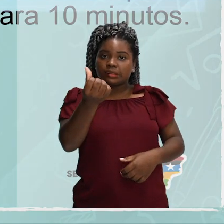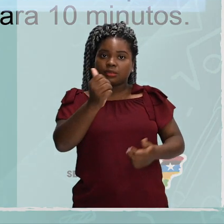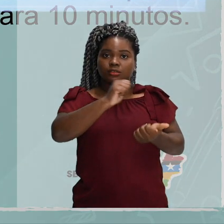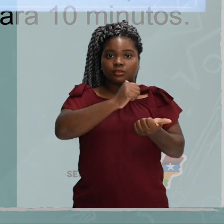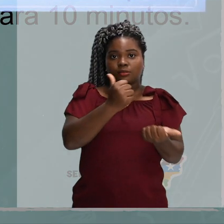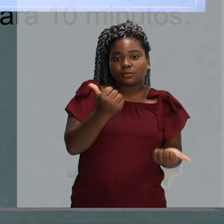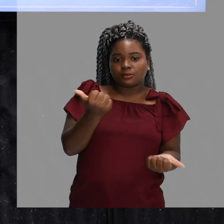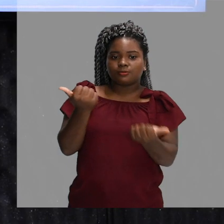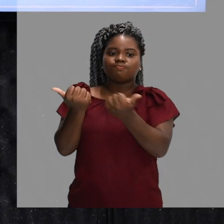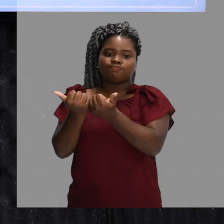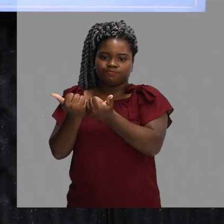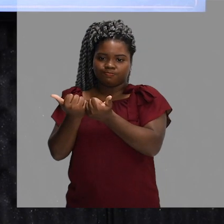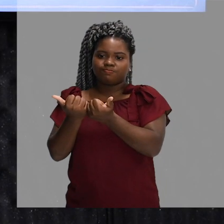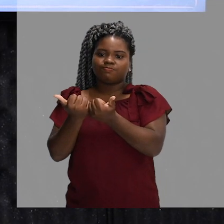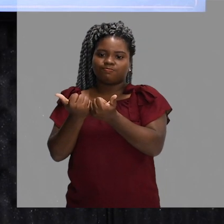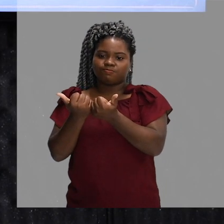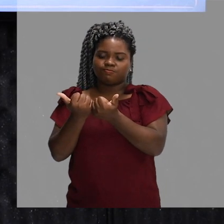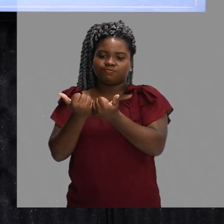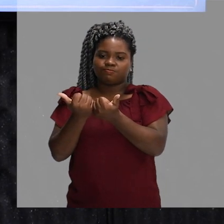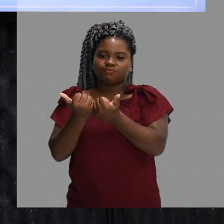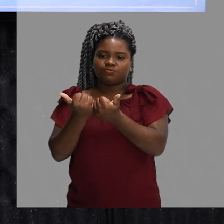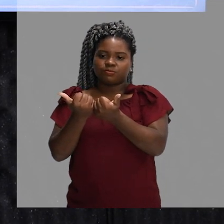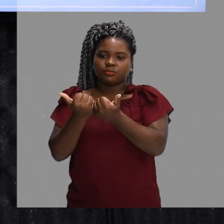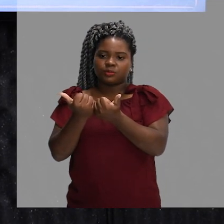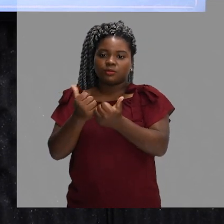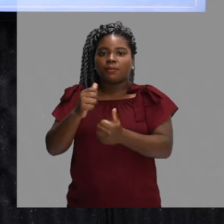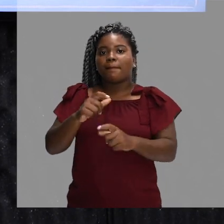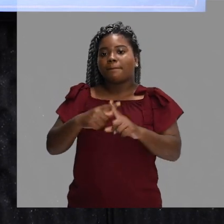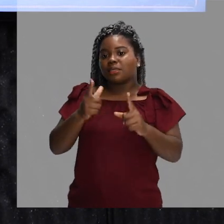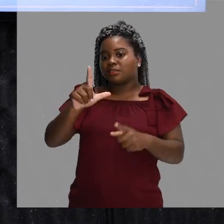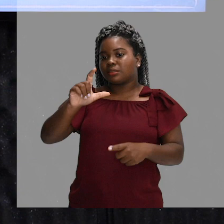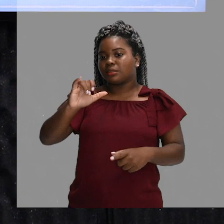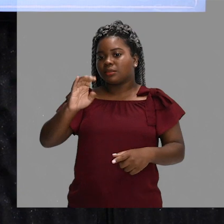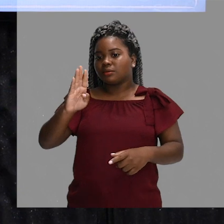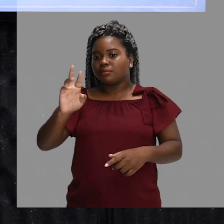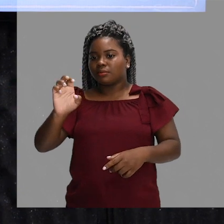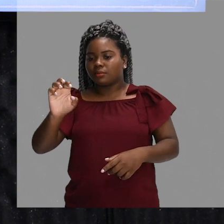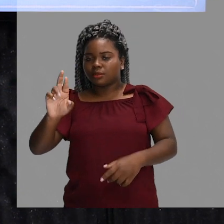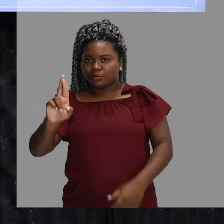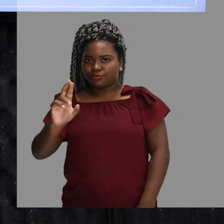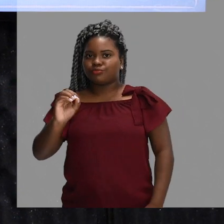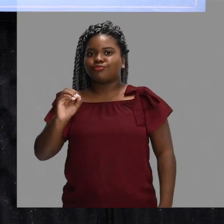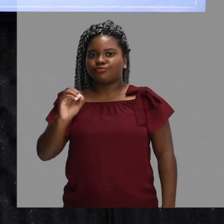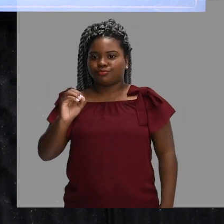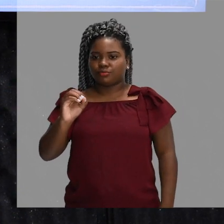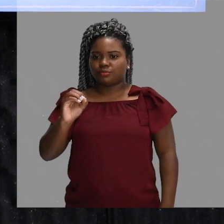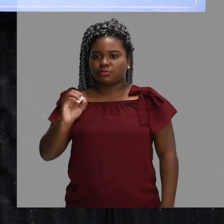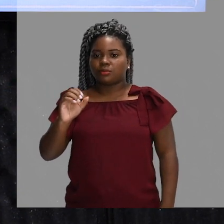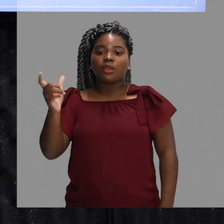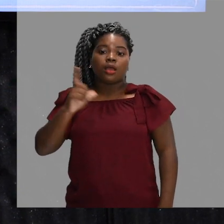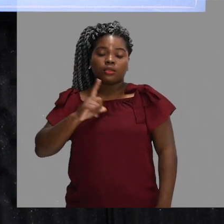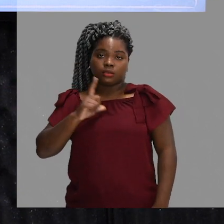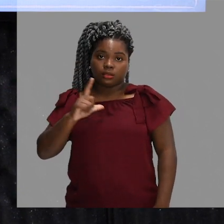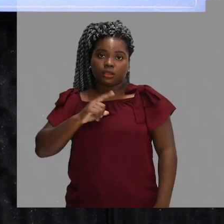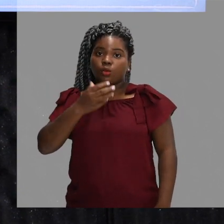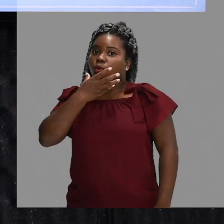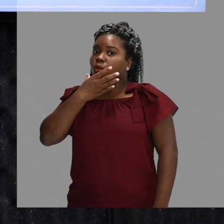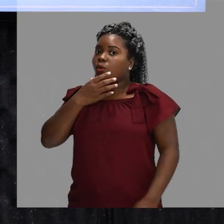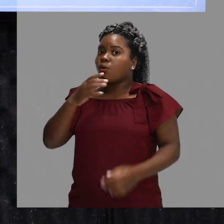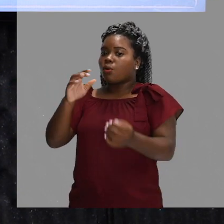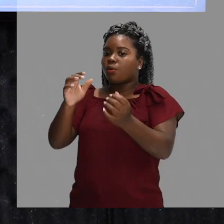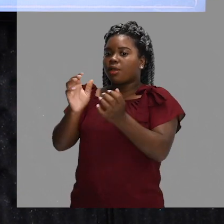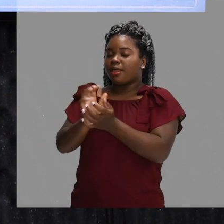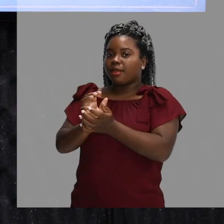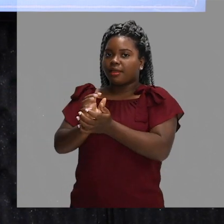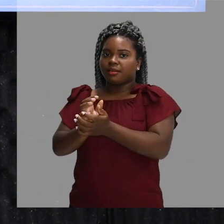em cada sete, exceto o líbero. Existe o líbero, que é aquele atleta que geralmente entra com uma camisa de cor diferente. A